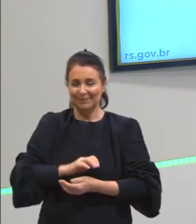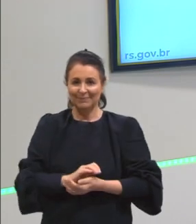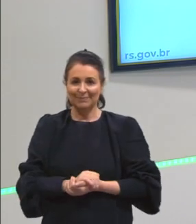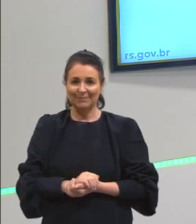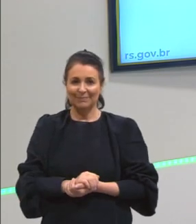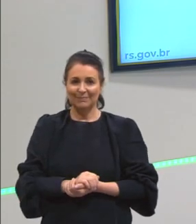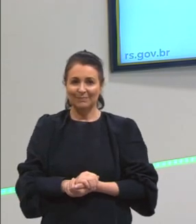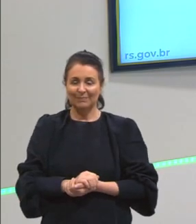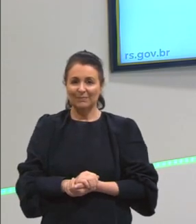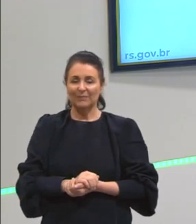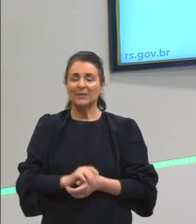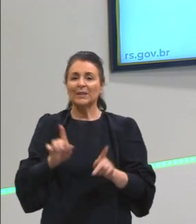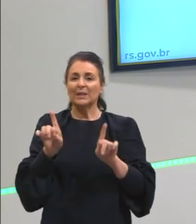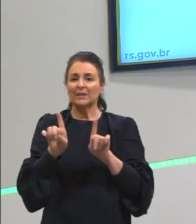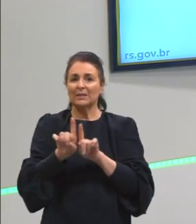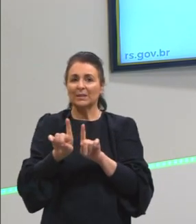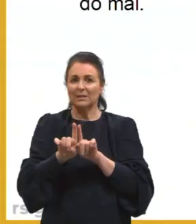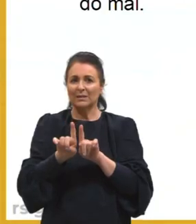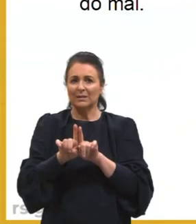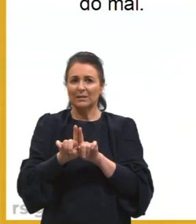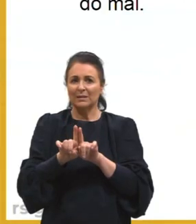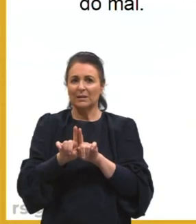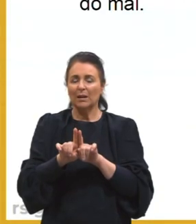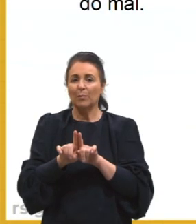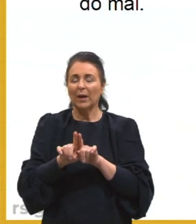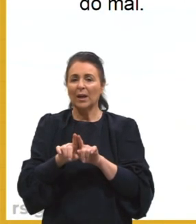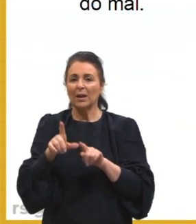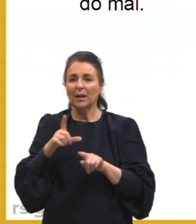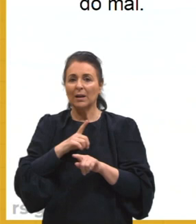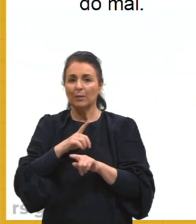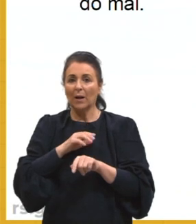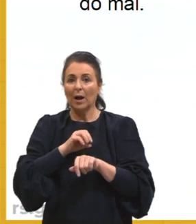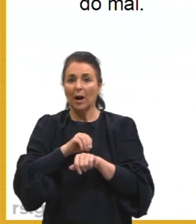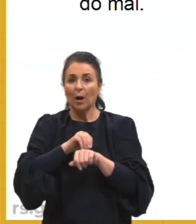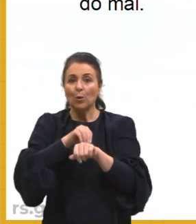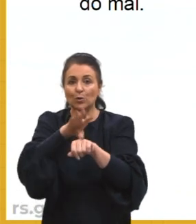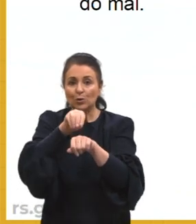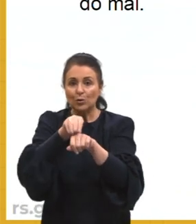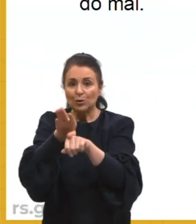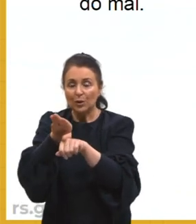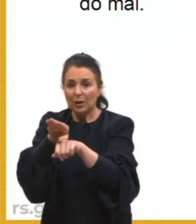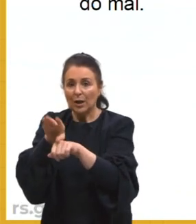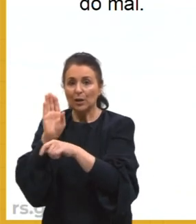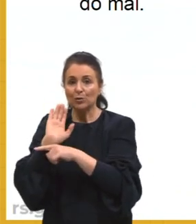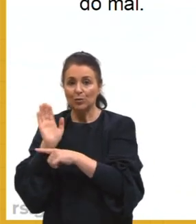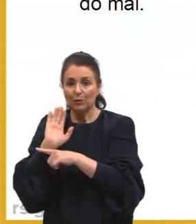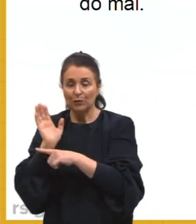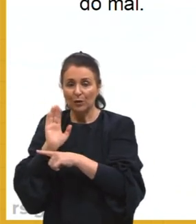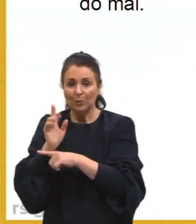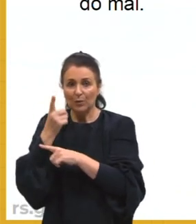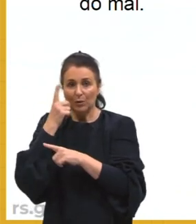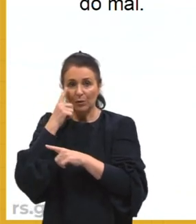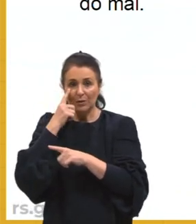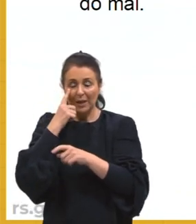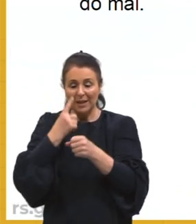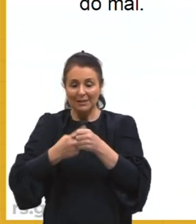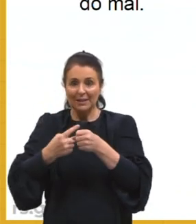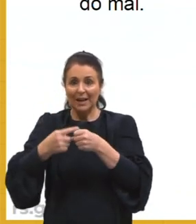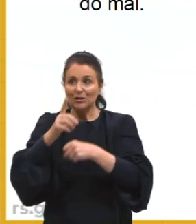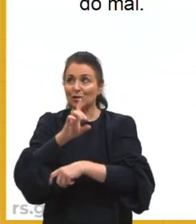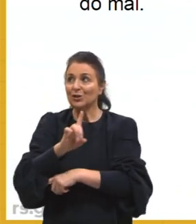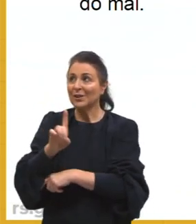Como também auxiliar a nossa aula, eu trago para a gente assistir o filme Cidade de Deus,